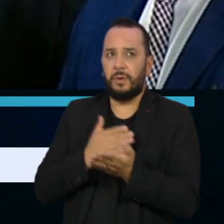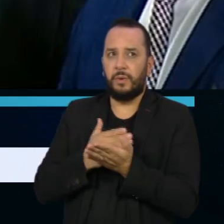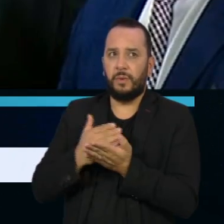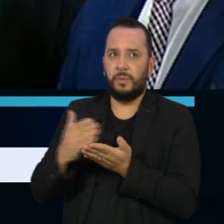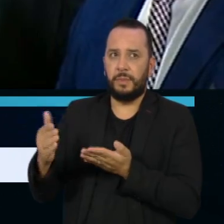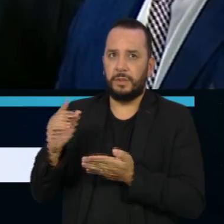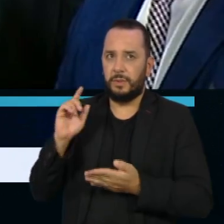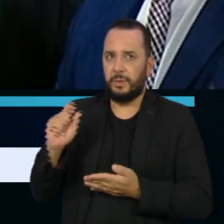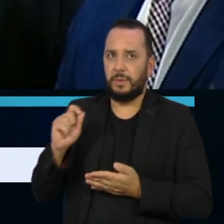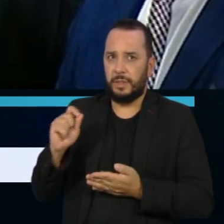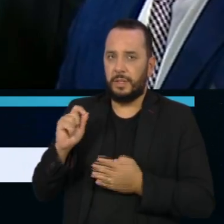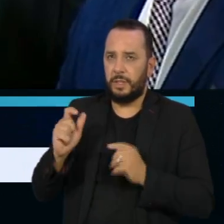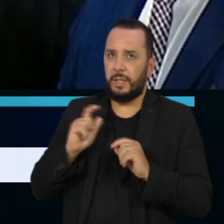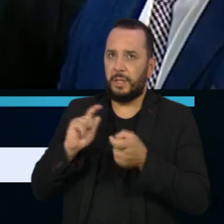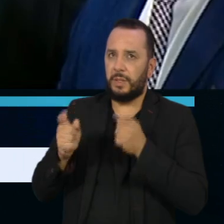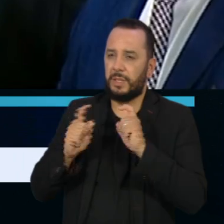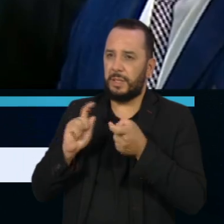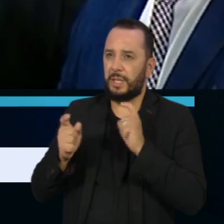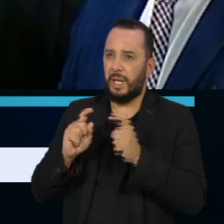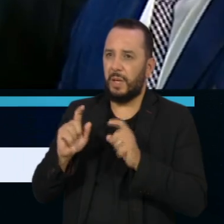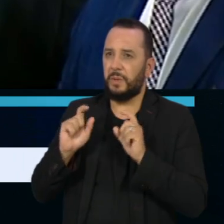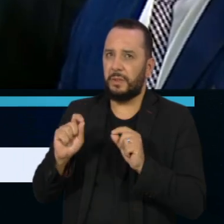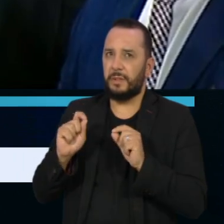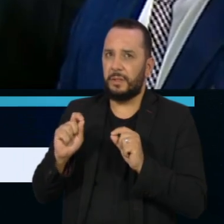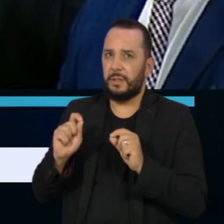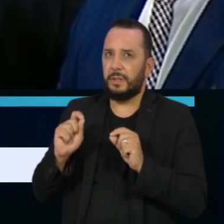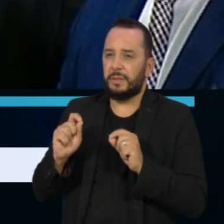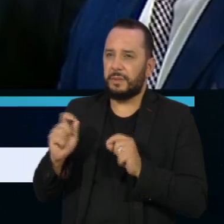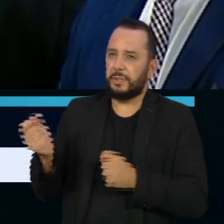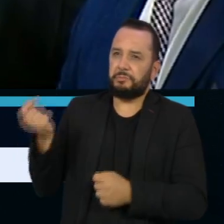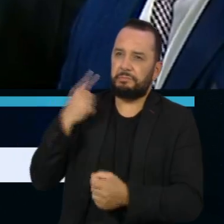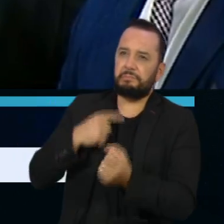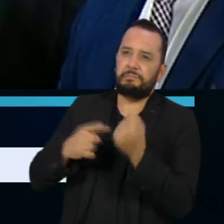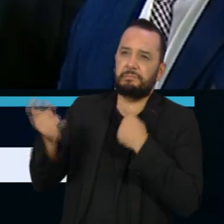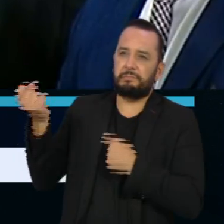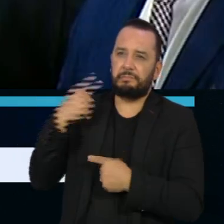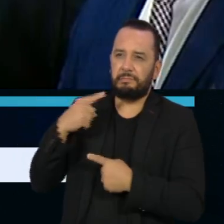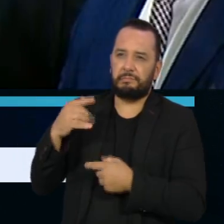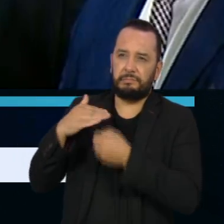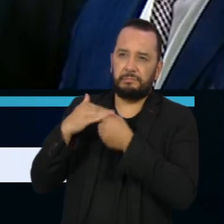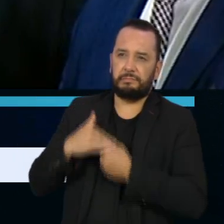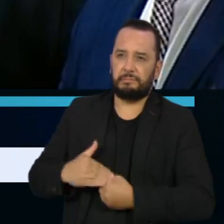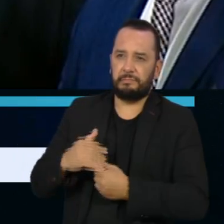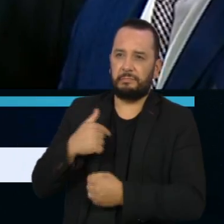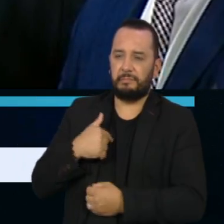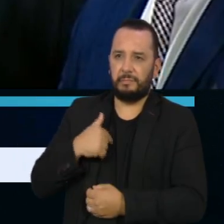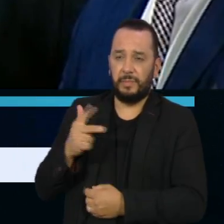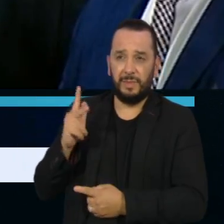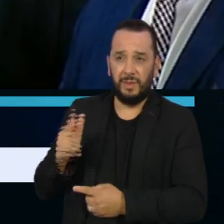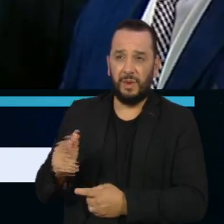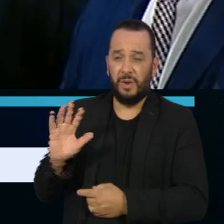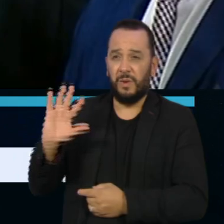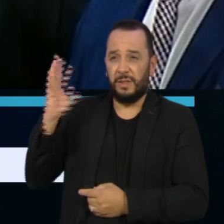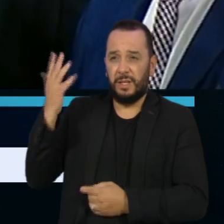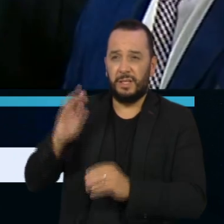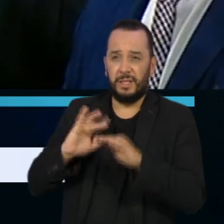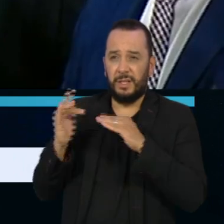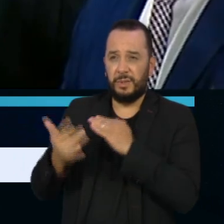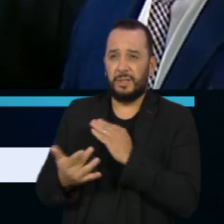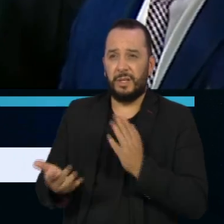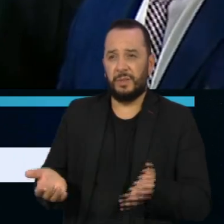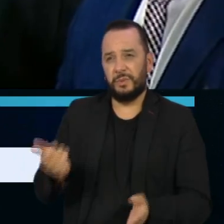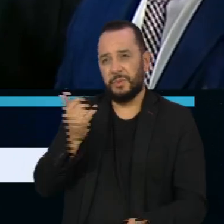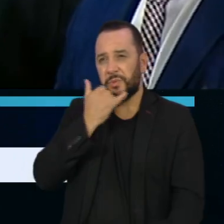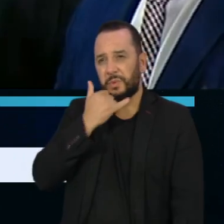se tornou uma sessão de xingamentos, como tem acontecido nas redes sociais, eu